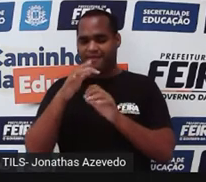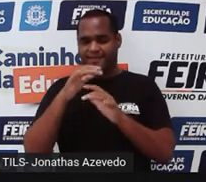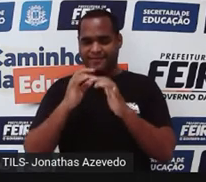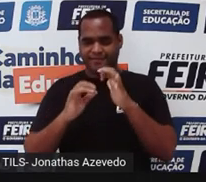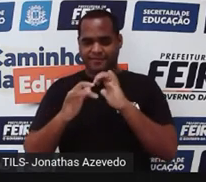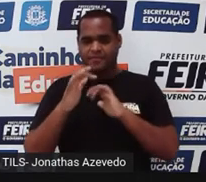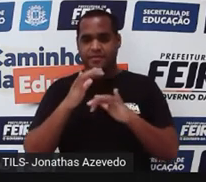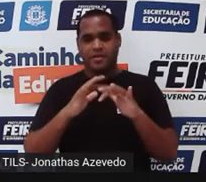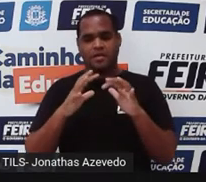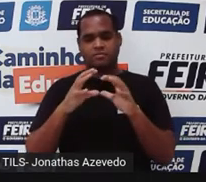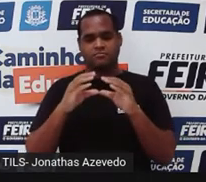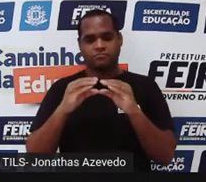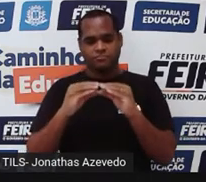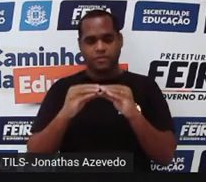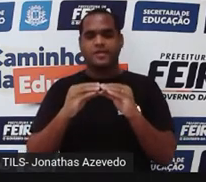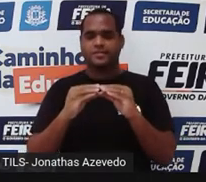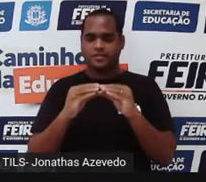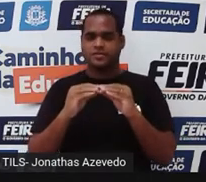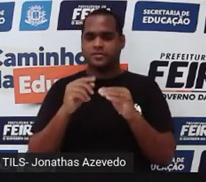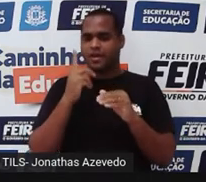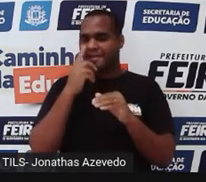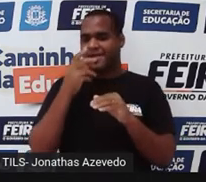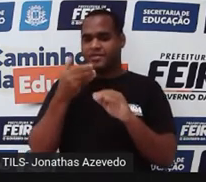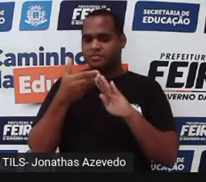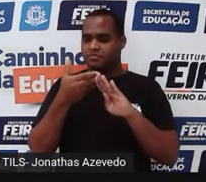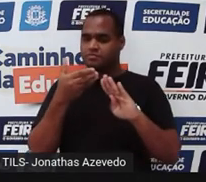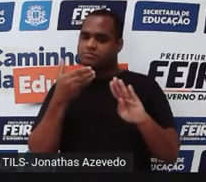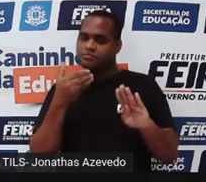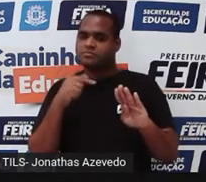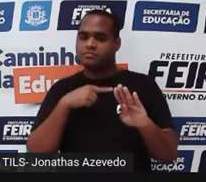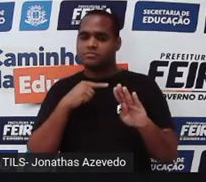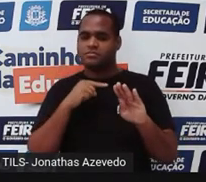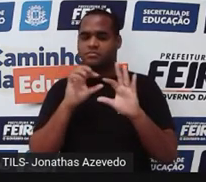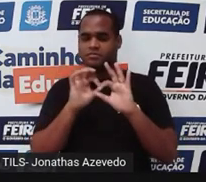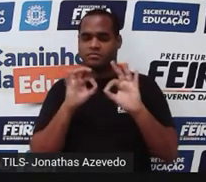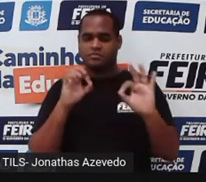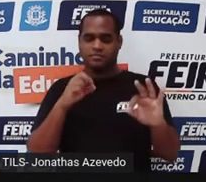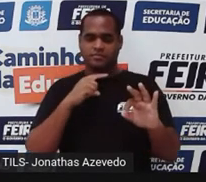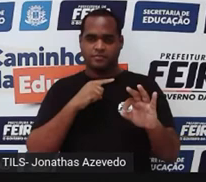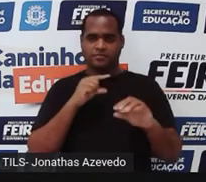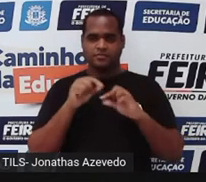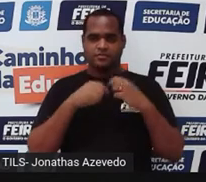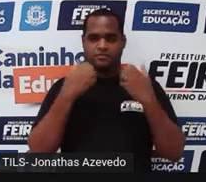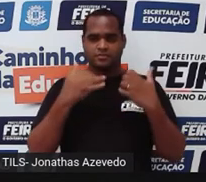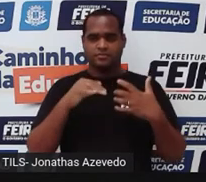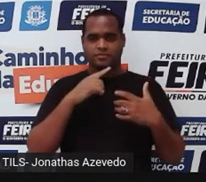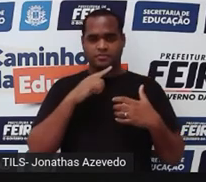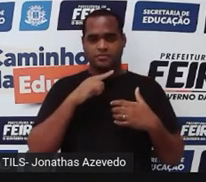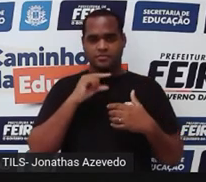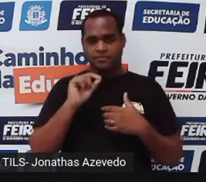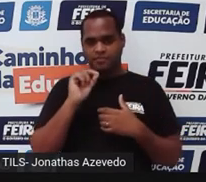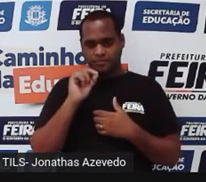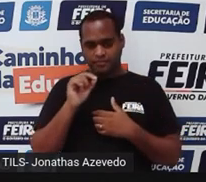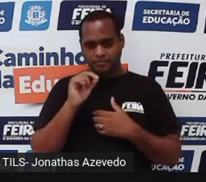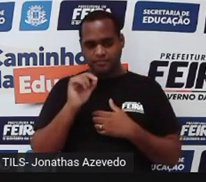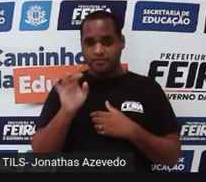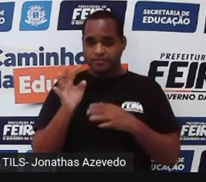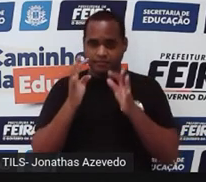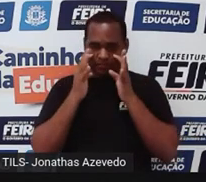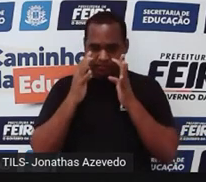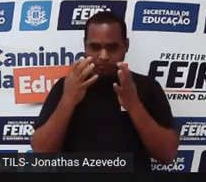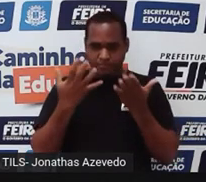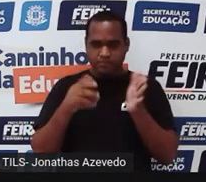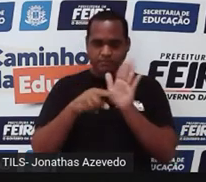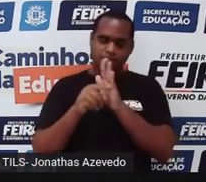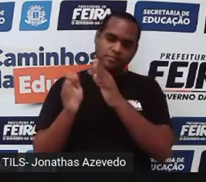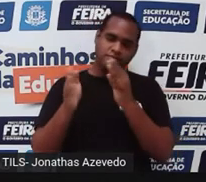mais densa ela vai ser. Quanto mais distantes essas moléculas estiverem, menos densa ela vai ser. Mas prestem atenção aí no